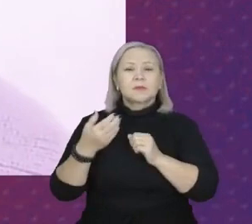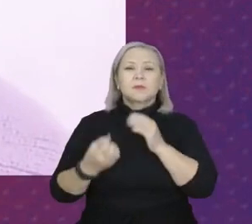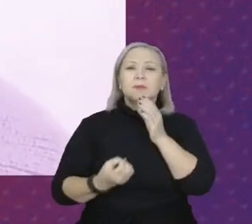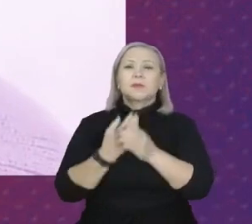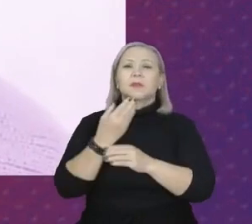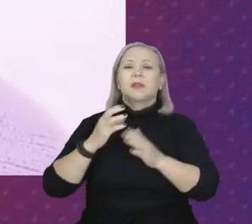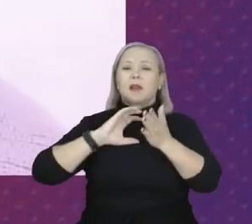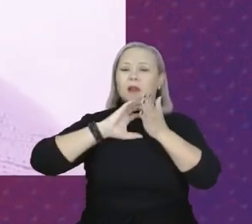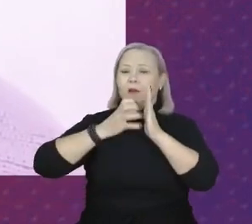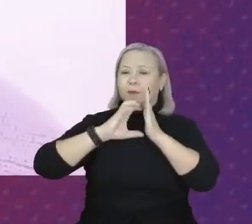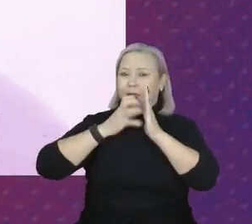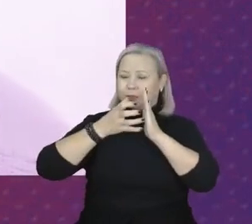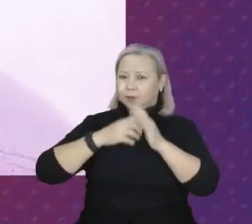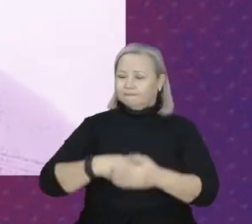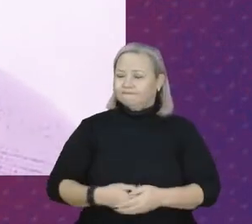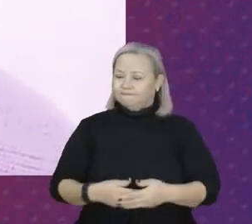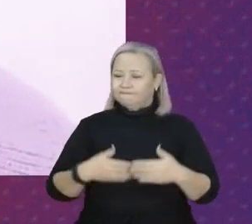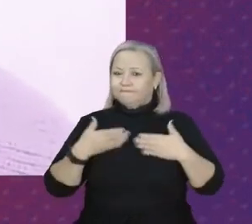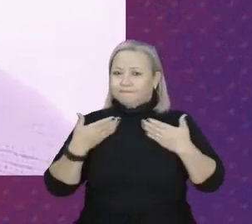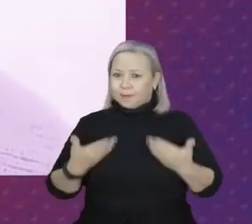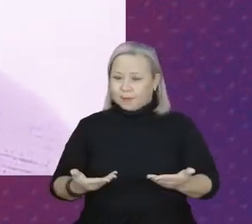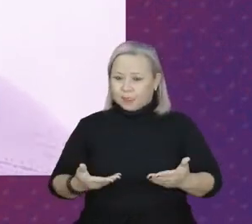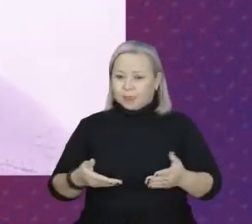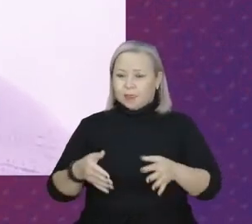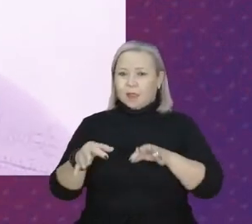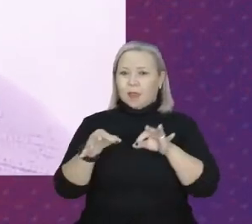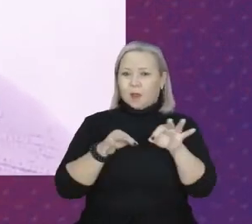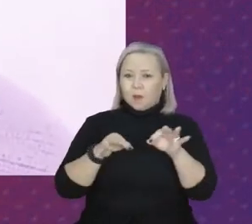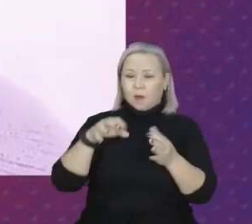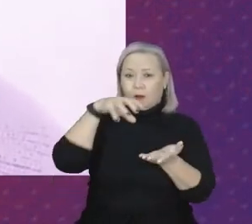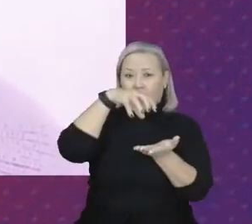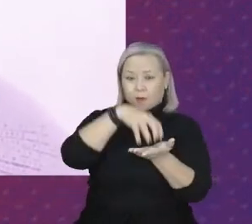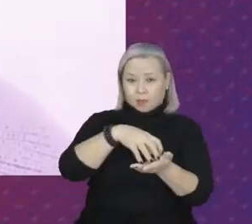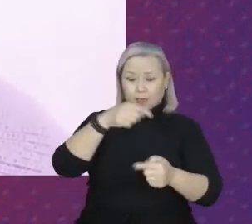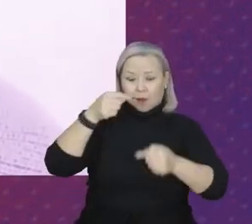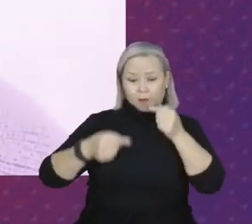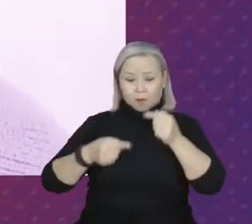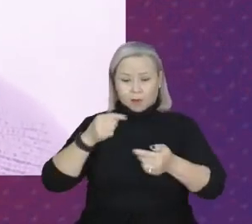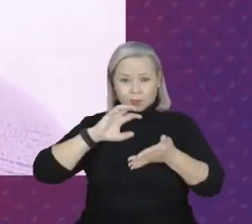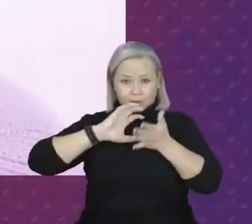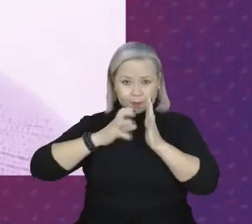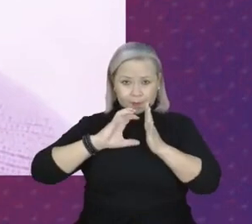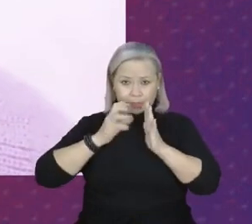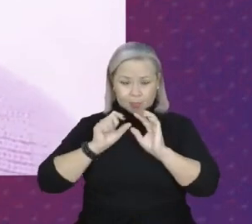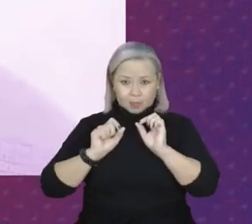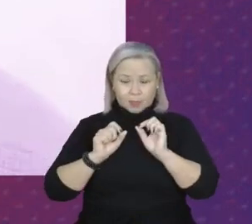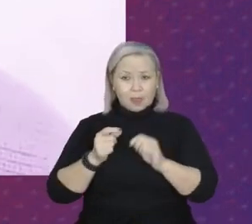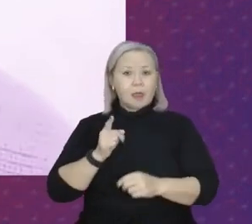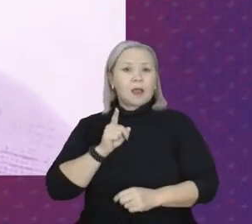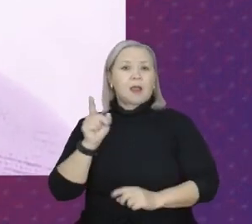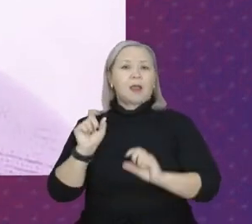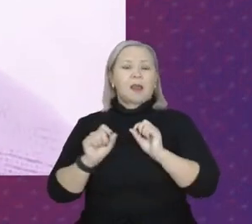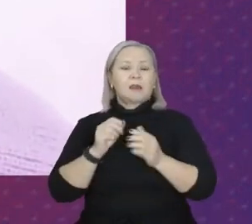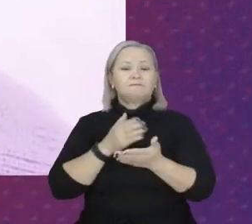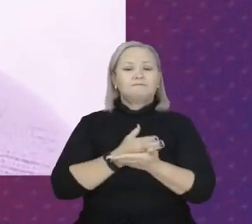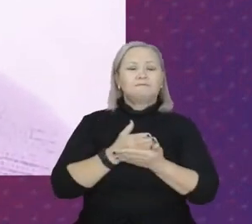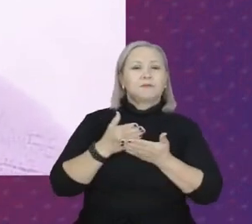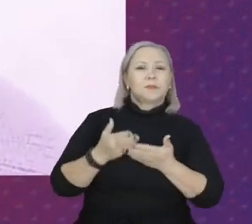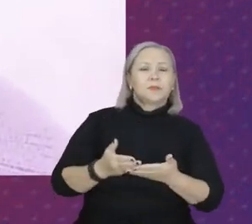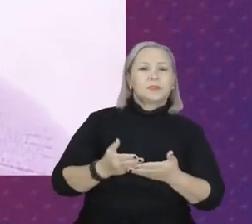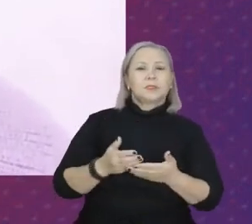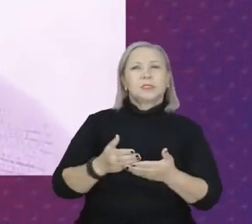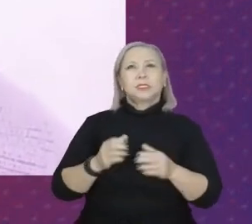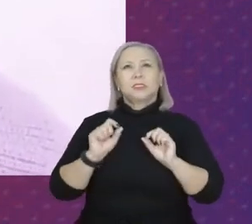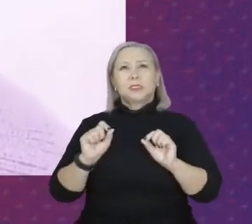partido. Então, a organização política partidária, ela se inicia a